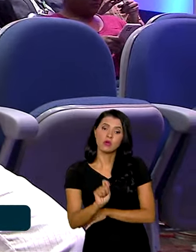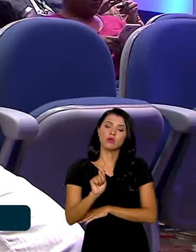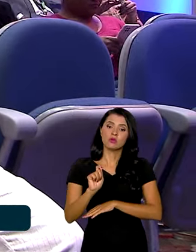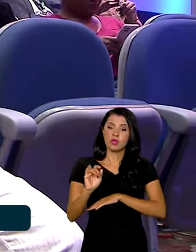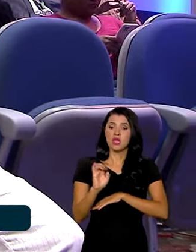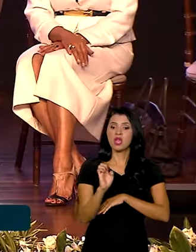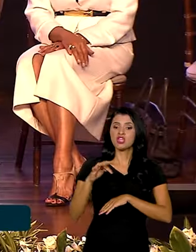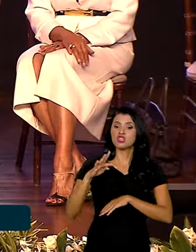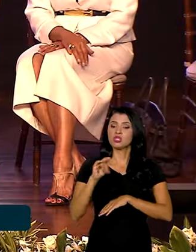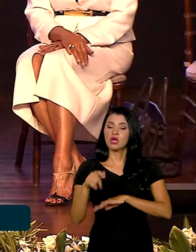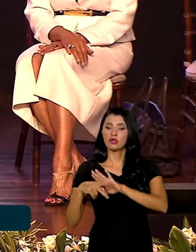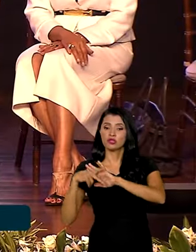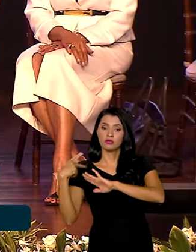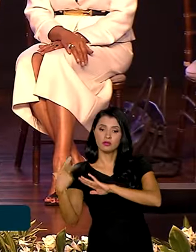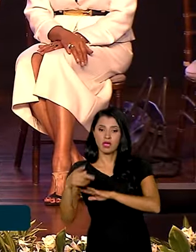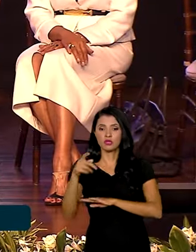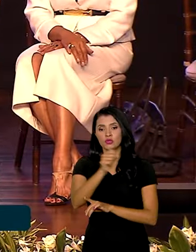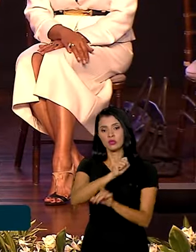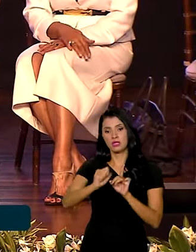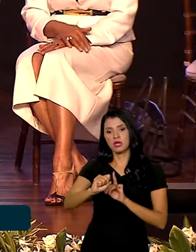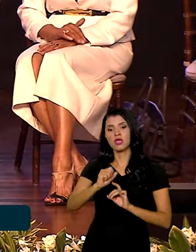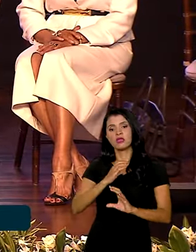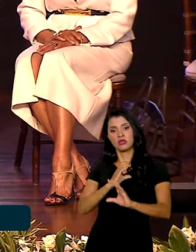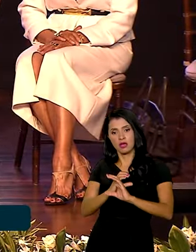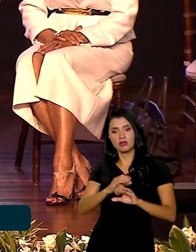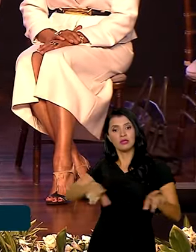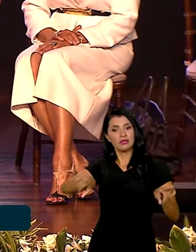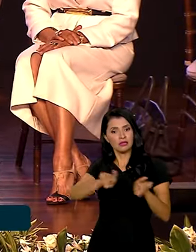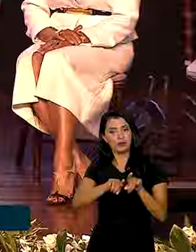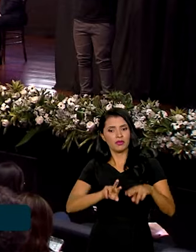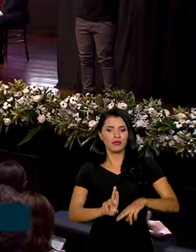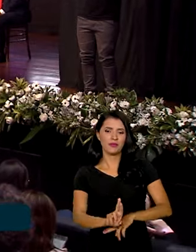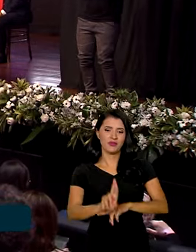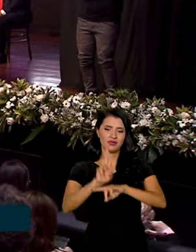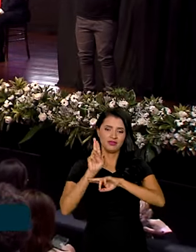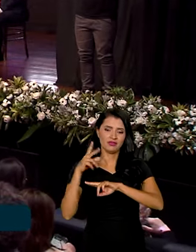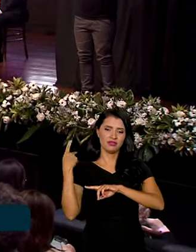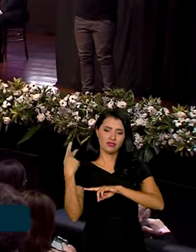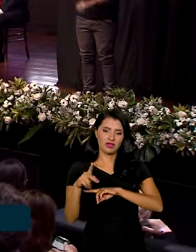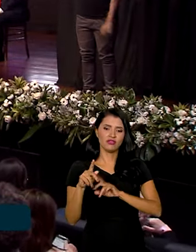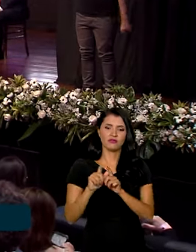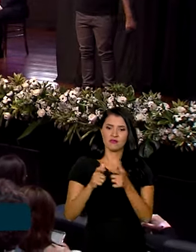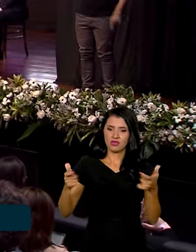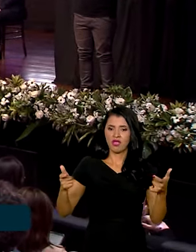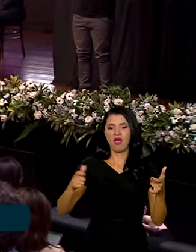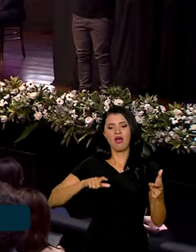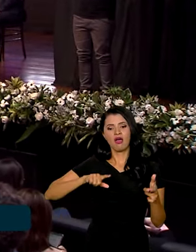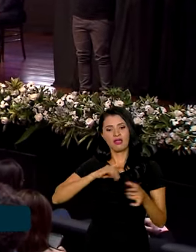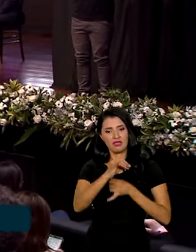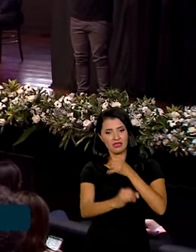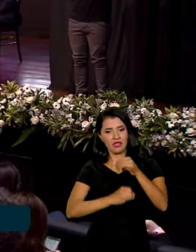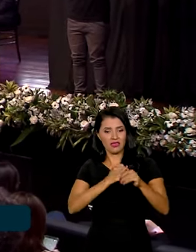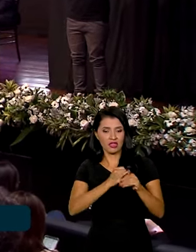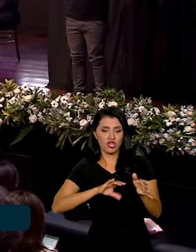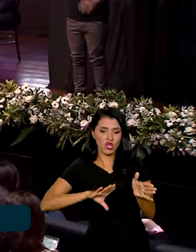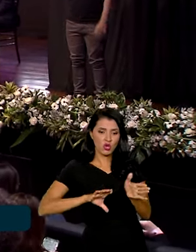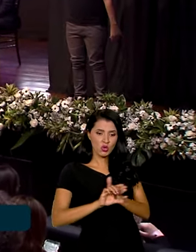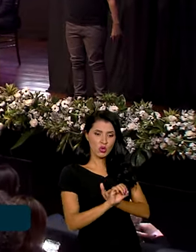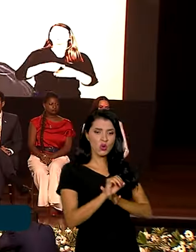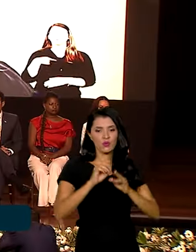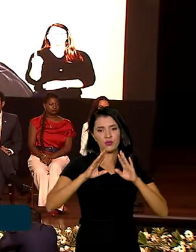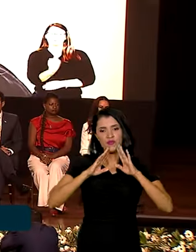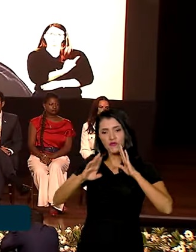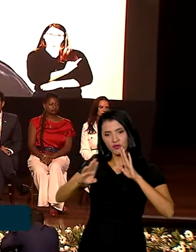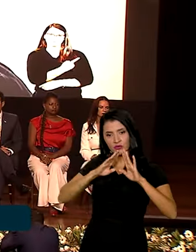entidades da sociedade civil, além de representantes dos gigantes da internet, Google e Facebook.